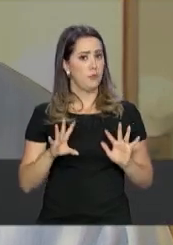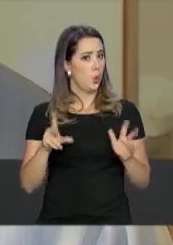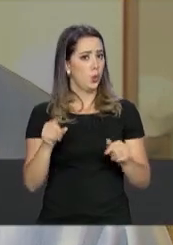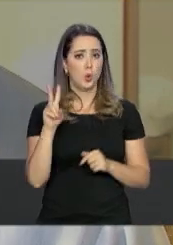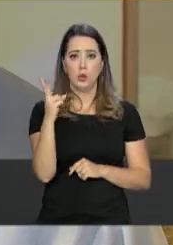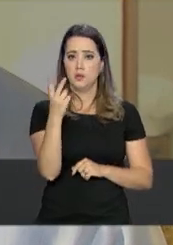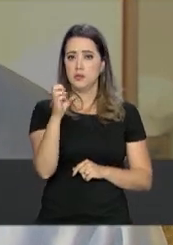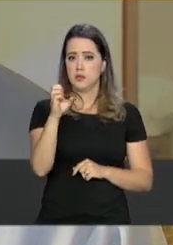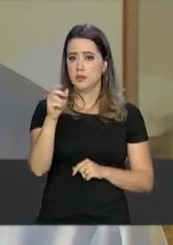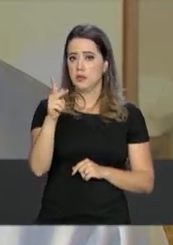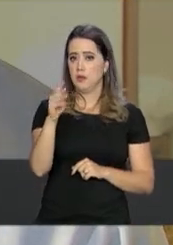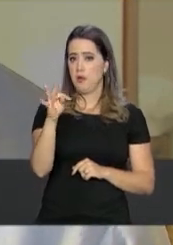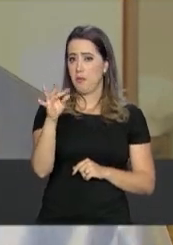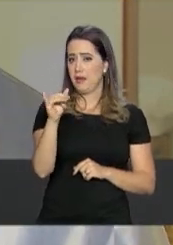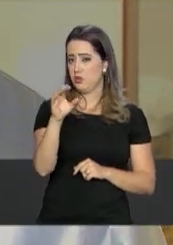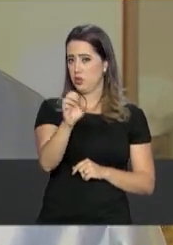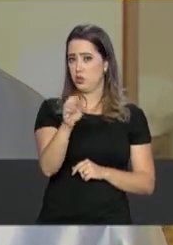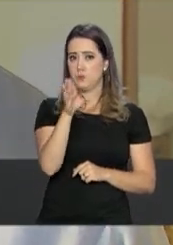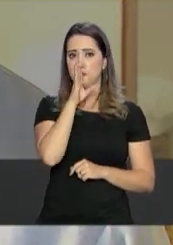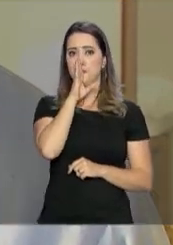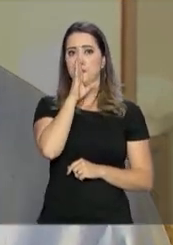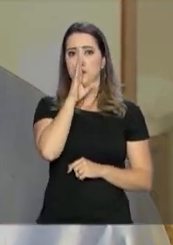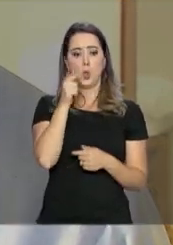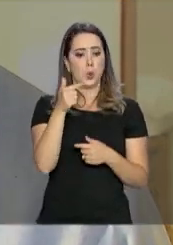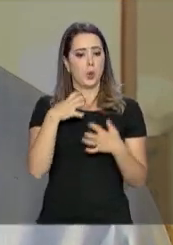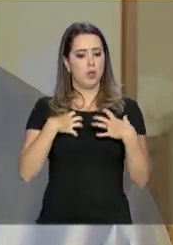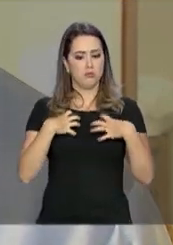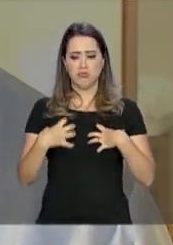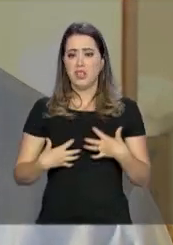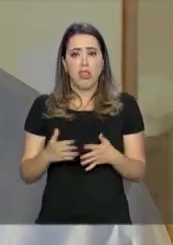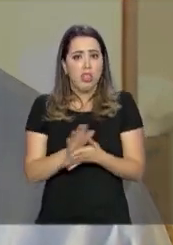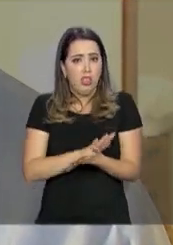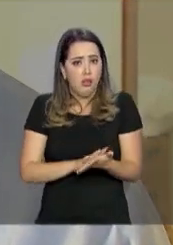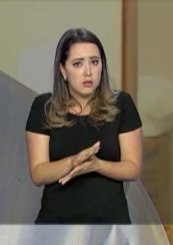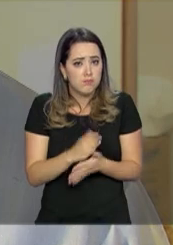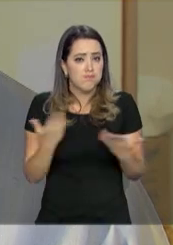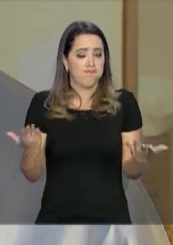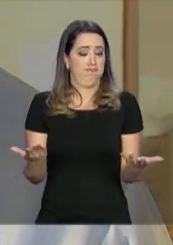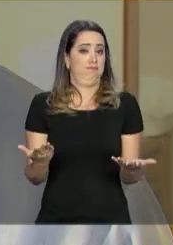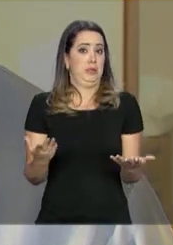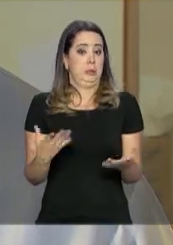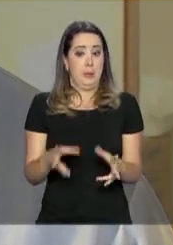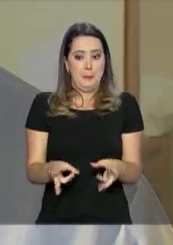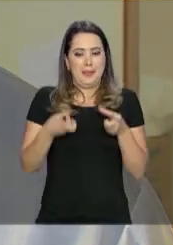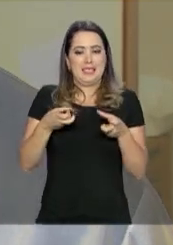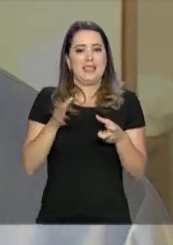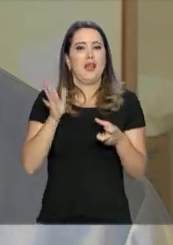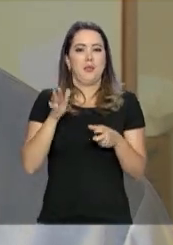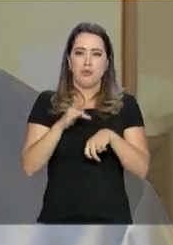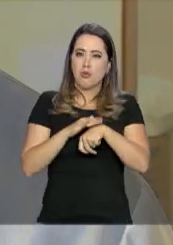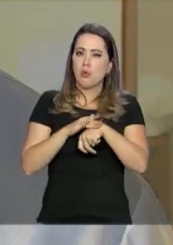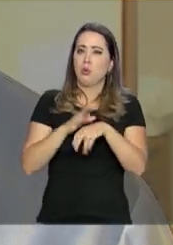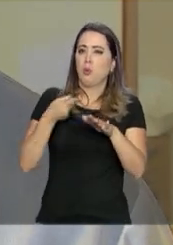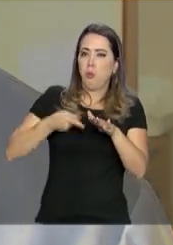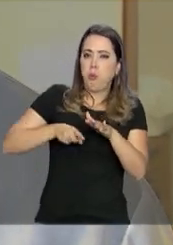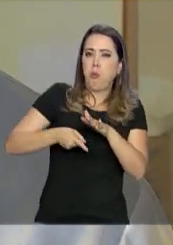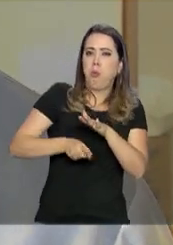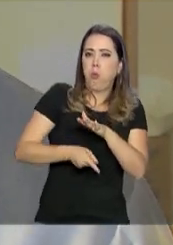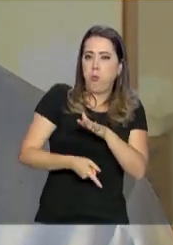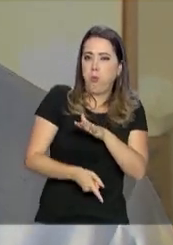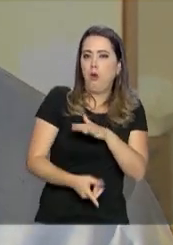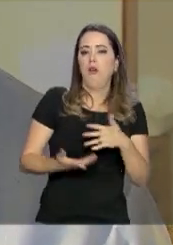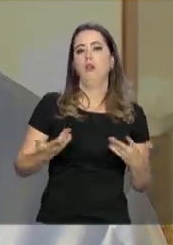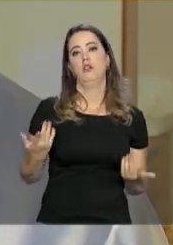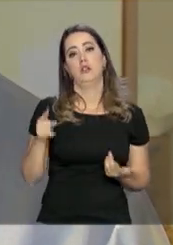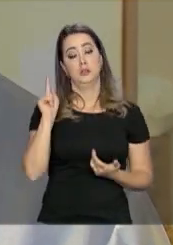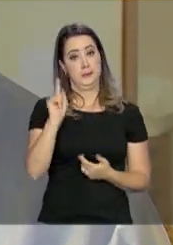O paciente não sente sintomas. Então, às vezes, quando ele se dá conta, ele já está doente e o caso já é grave.